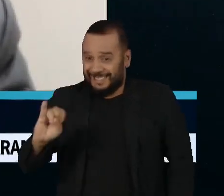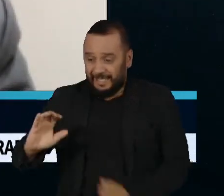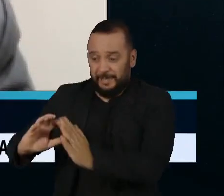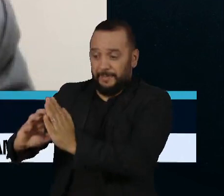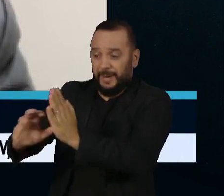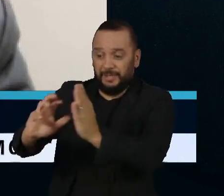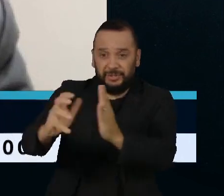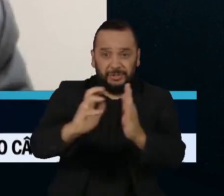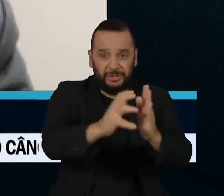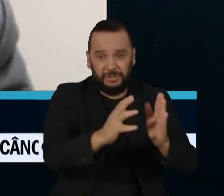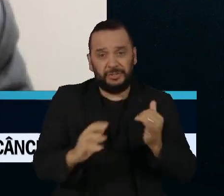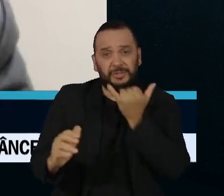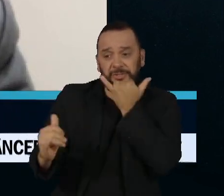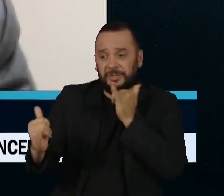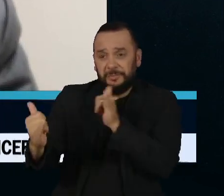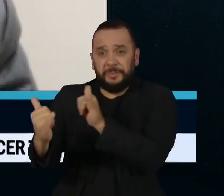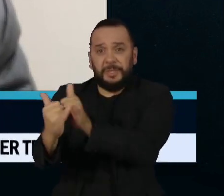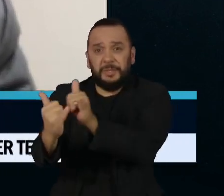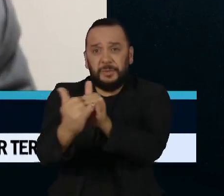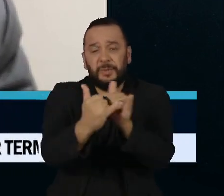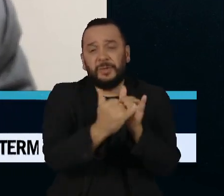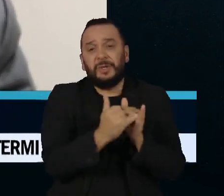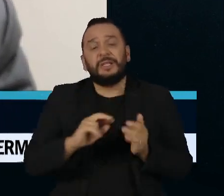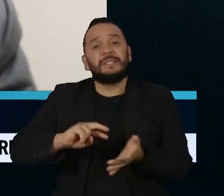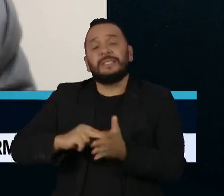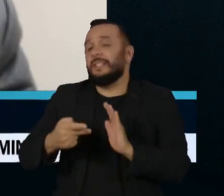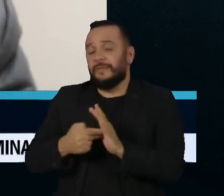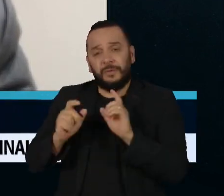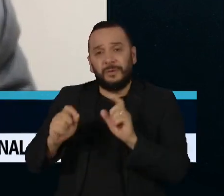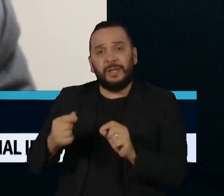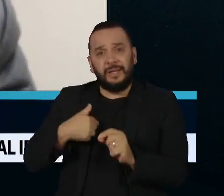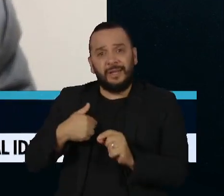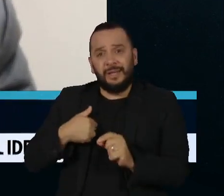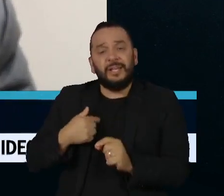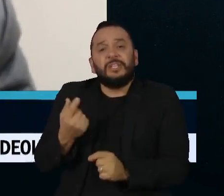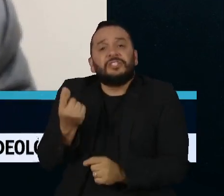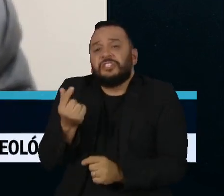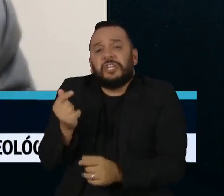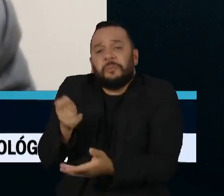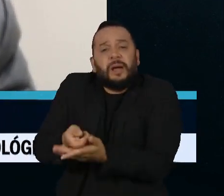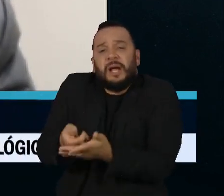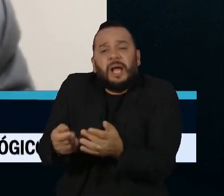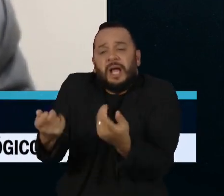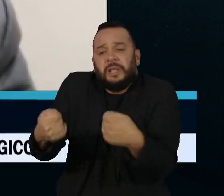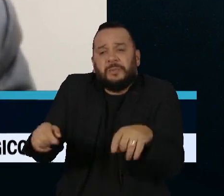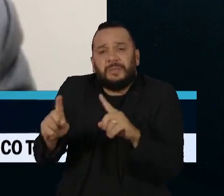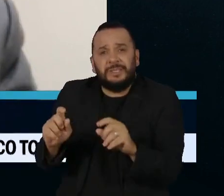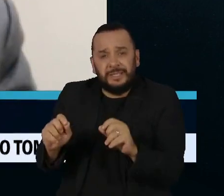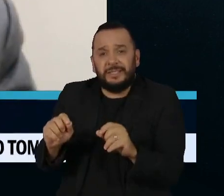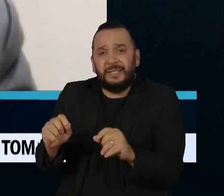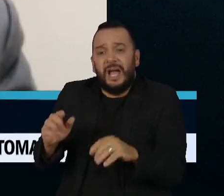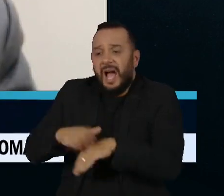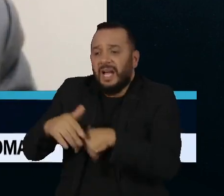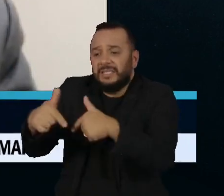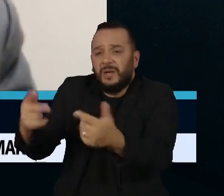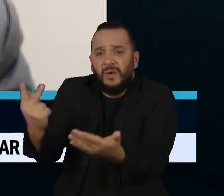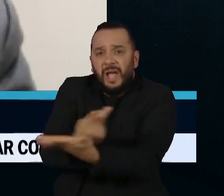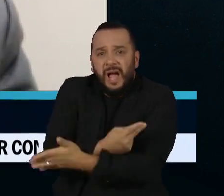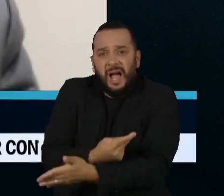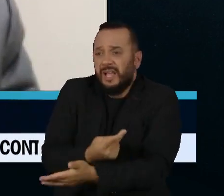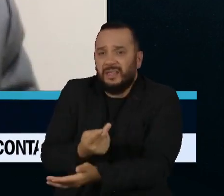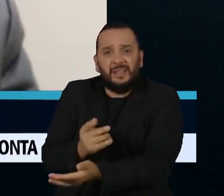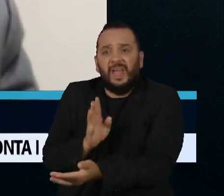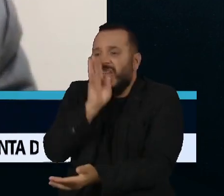verdade, se está anistiando os recursos, mas mais do isso, está se anistiando uma série de comportamentos indevidos que esses partidos